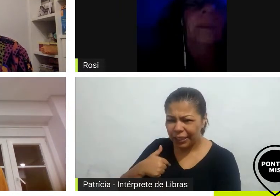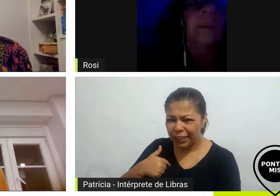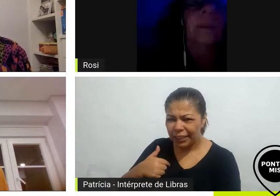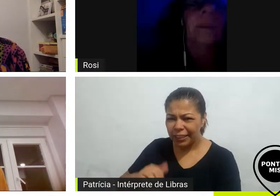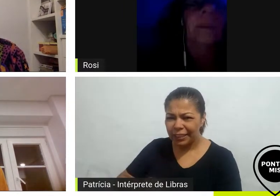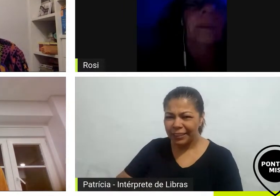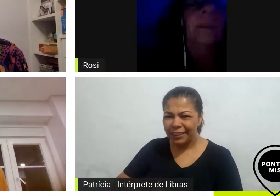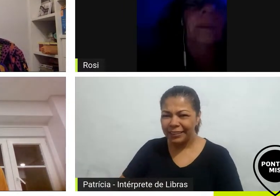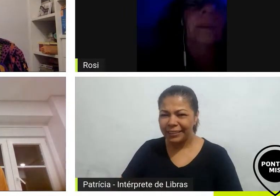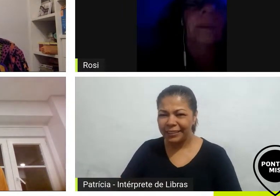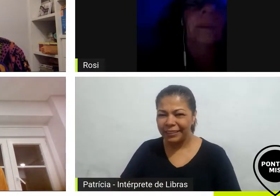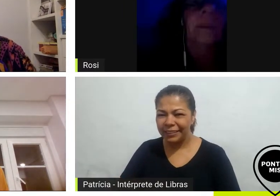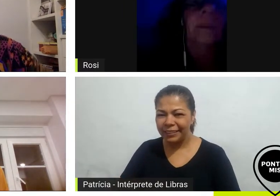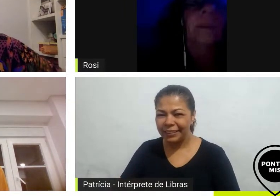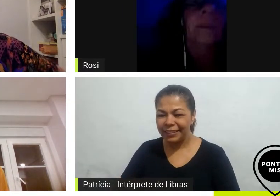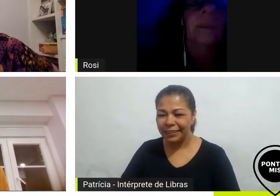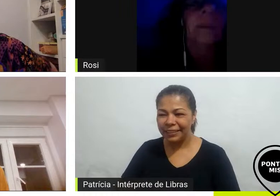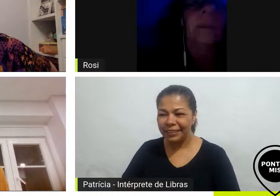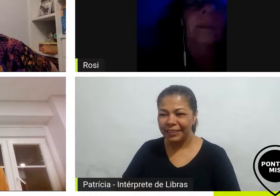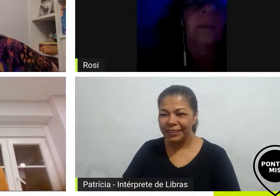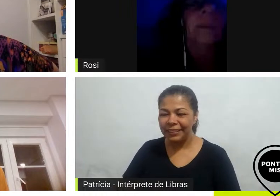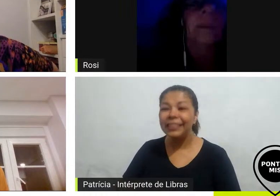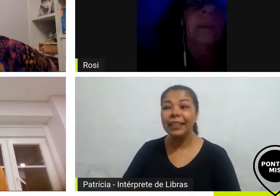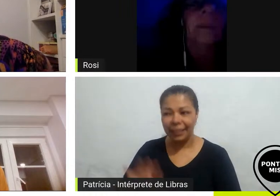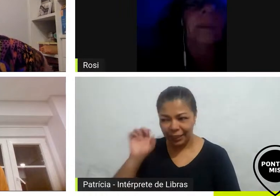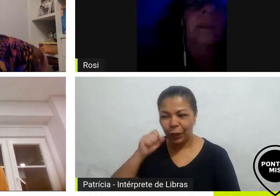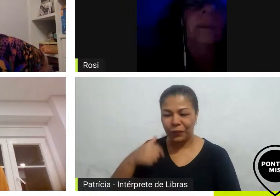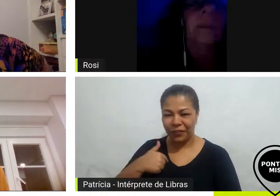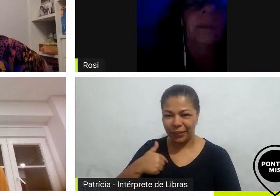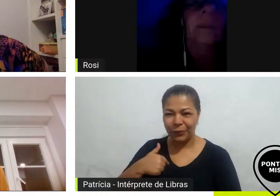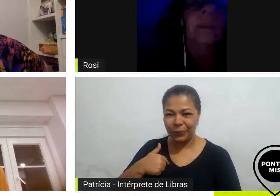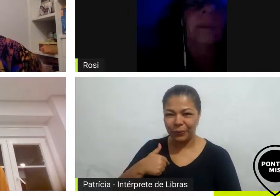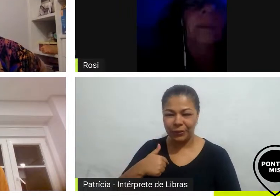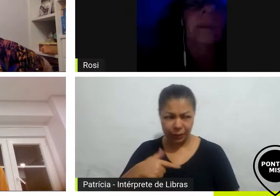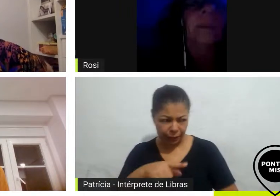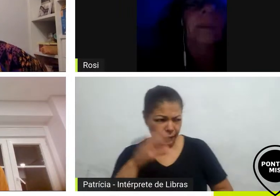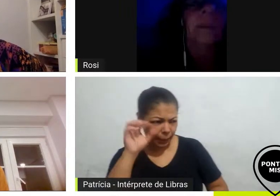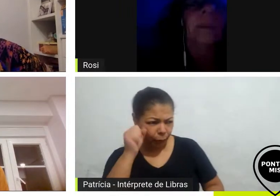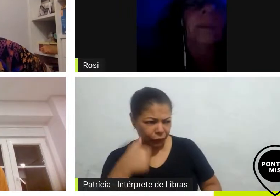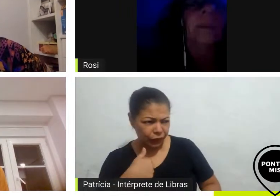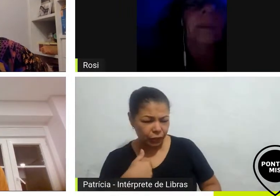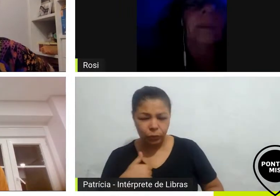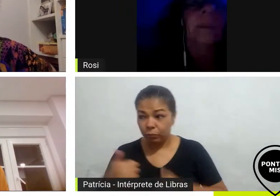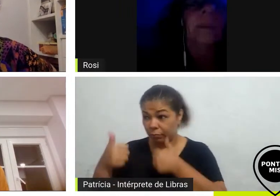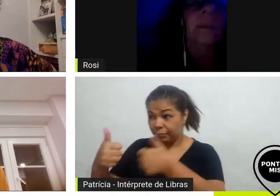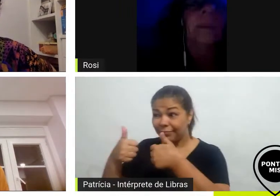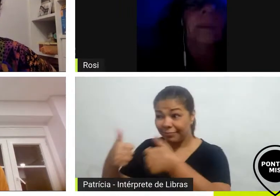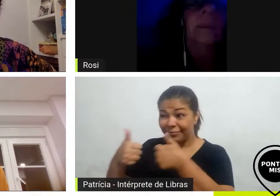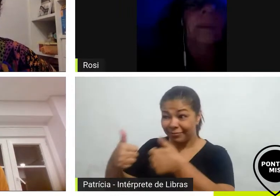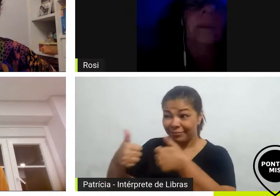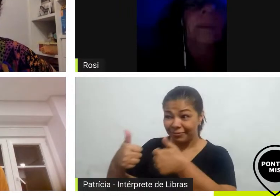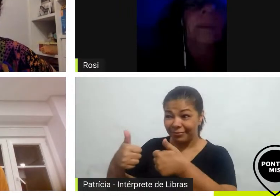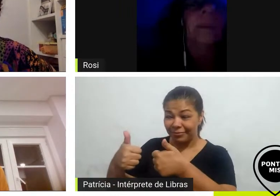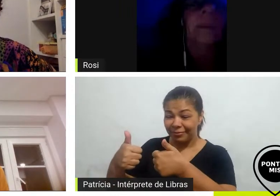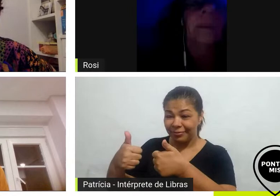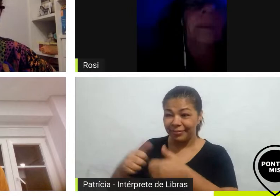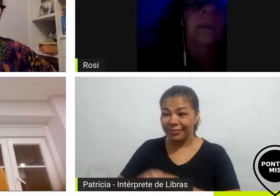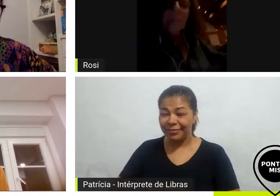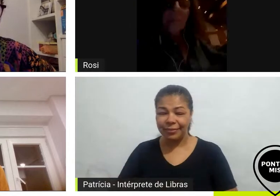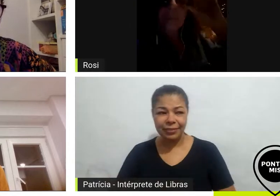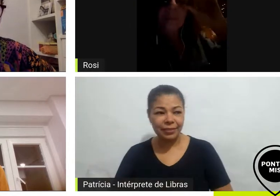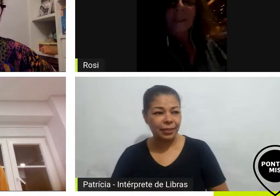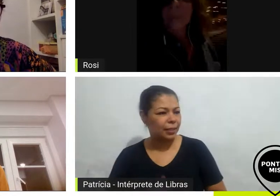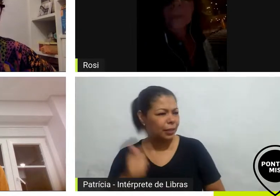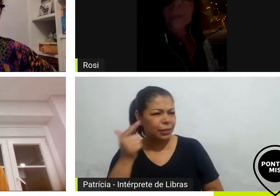não consigo peraí você está me ouvindo? estou te ouvindo não estou conseguindo não estou conseguindo te